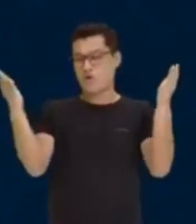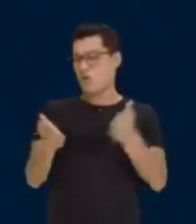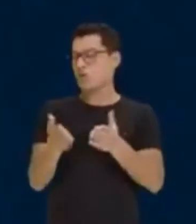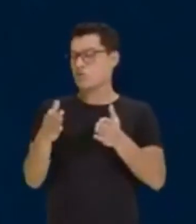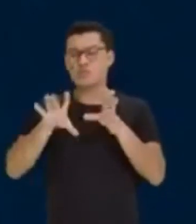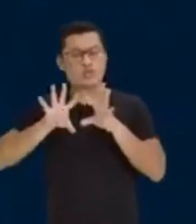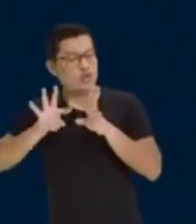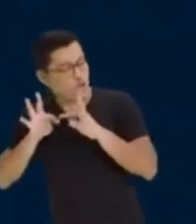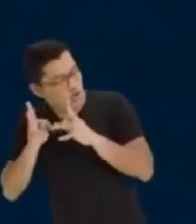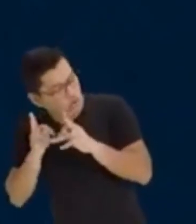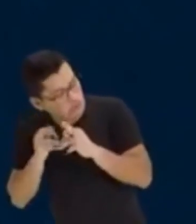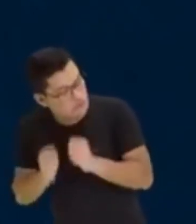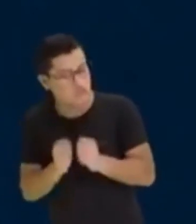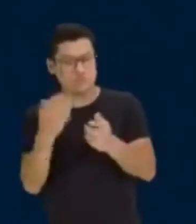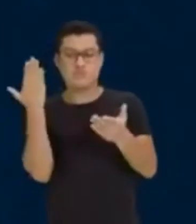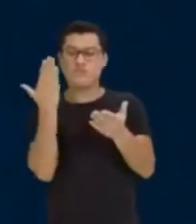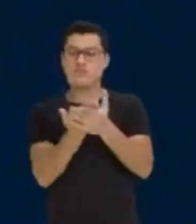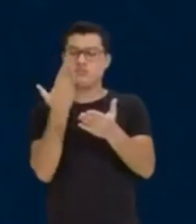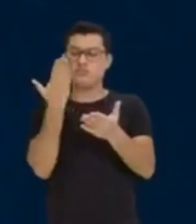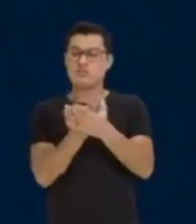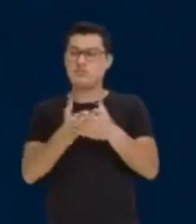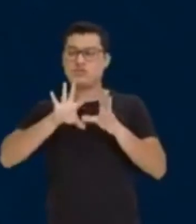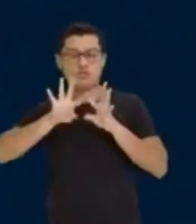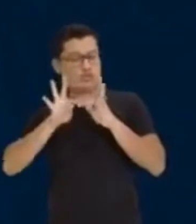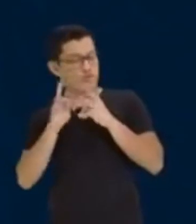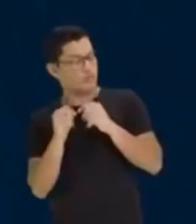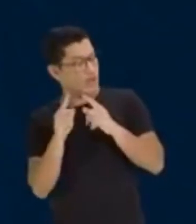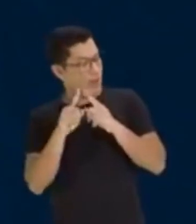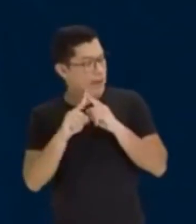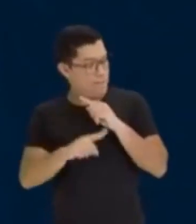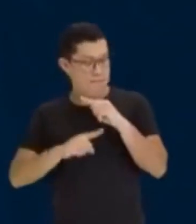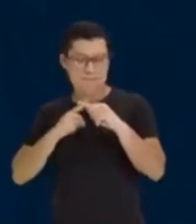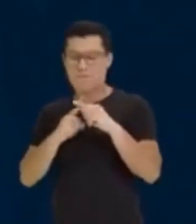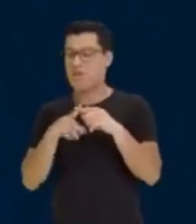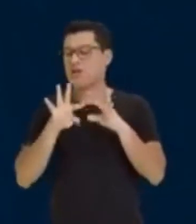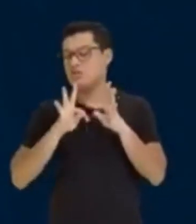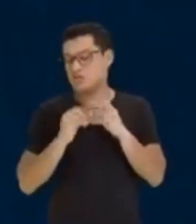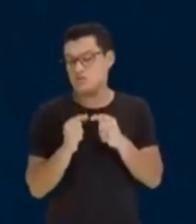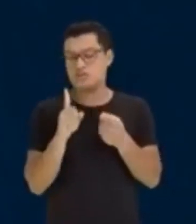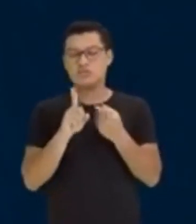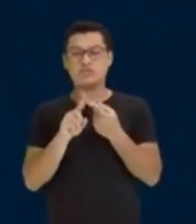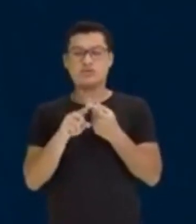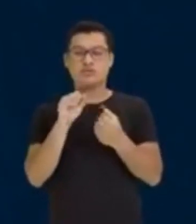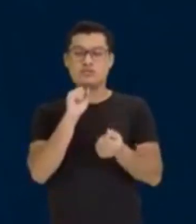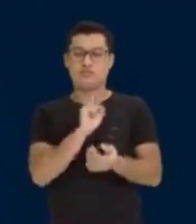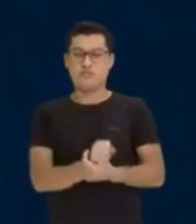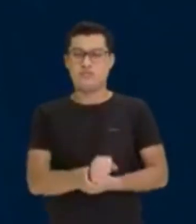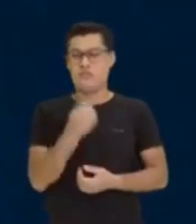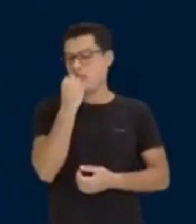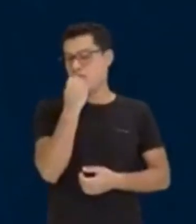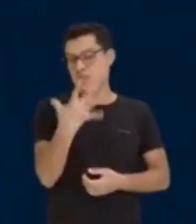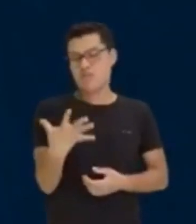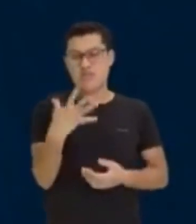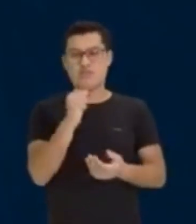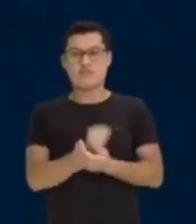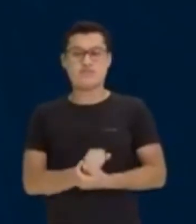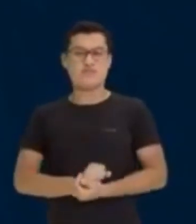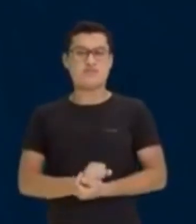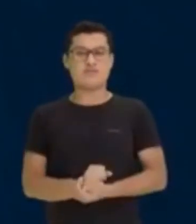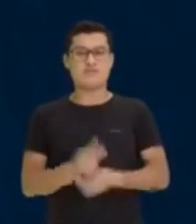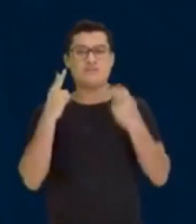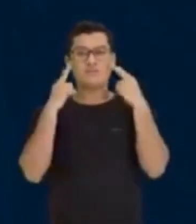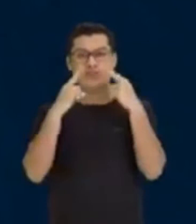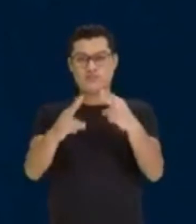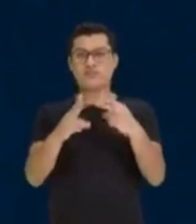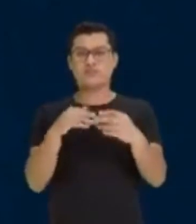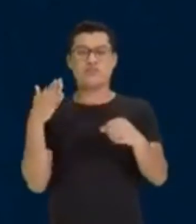tudo a ver. Tudo a ver. Mas tudo a ver mesmo. Muito bem, pessoal. Muito bem. Então olha só